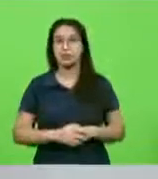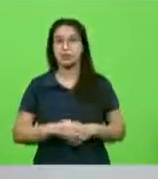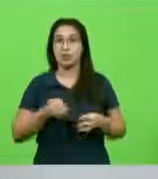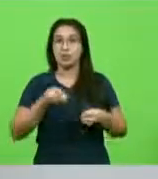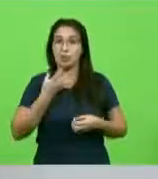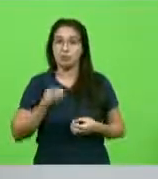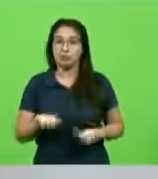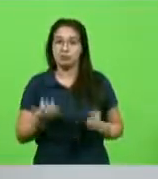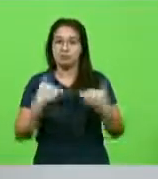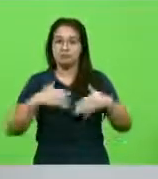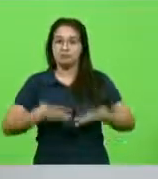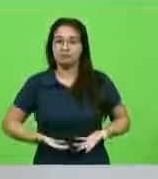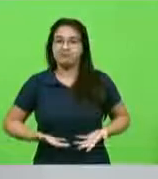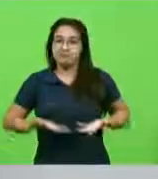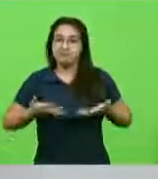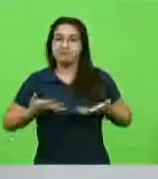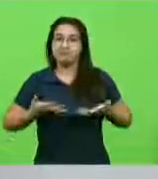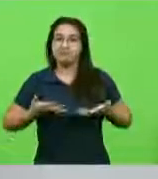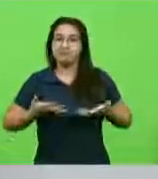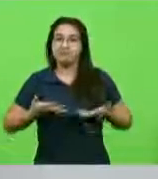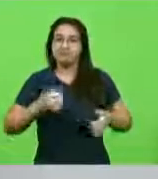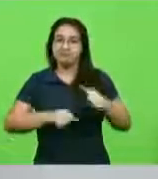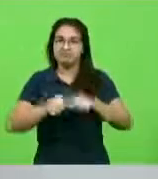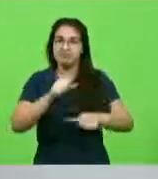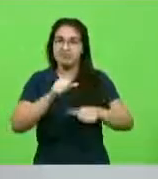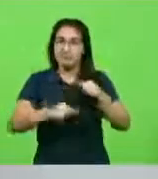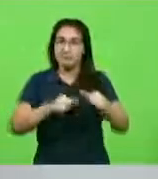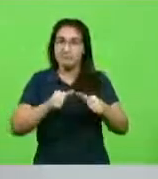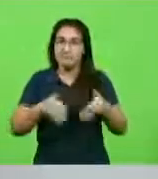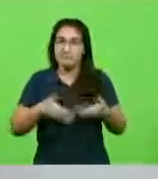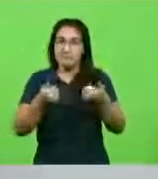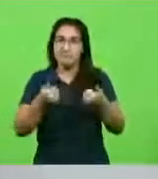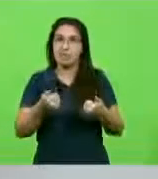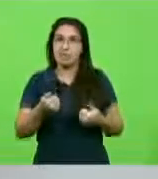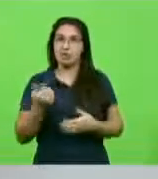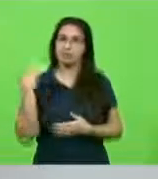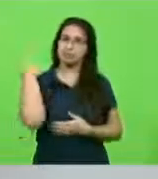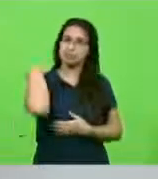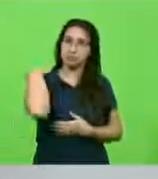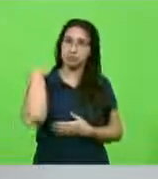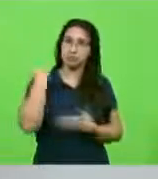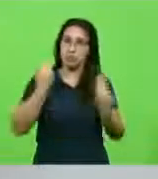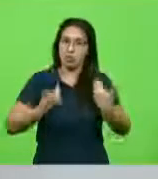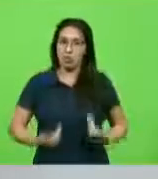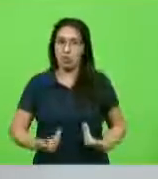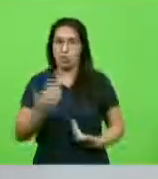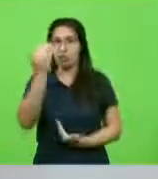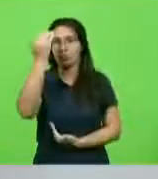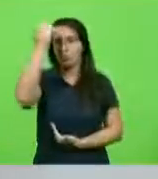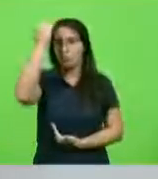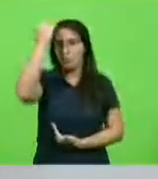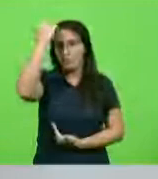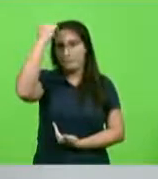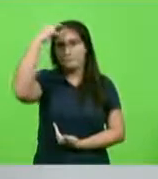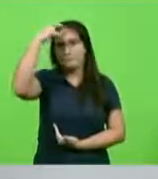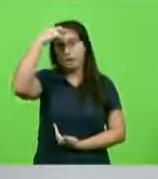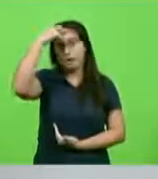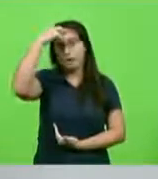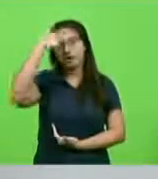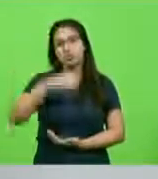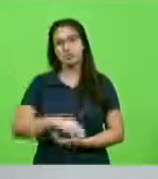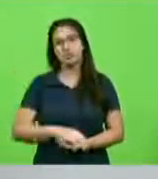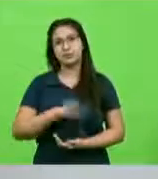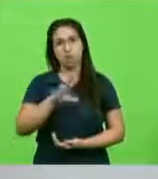a autoestima, que faz bem para a imunidade, que faz bem para o coração, para o pulmão, para o corpo, para a mente. O